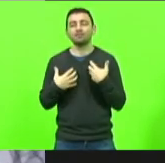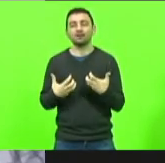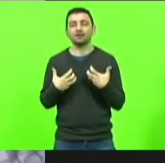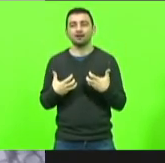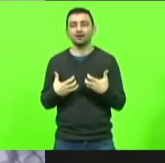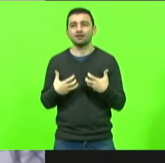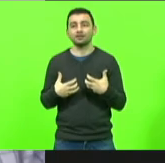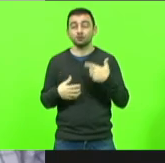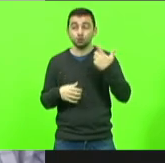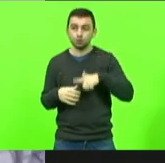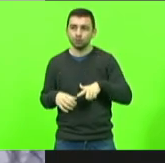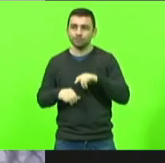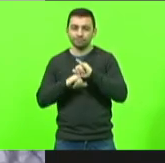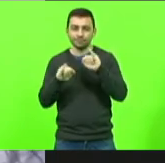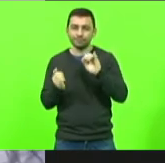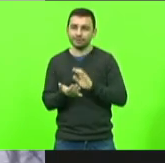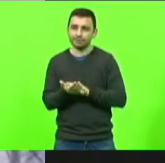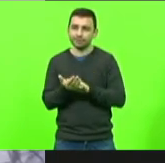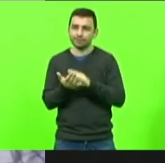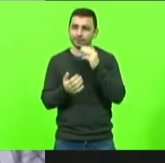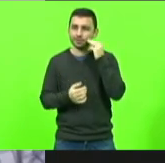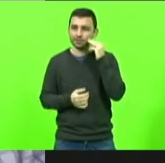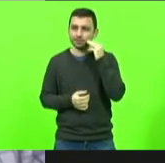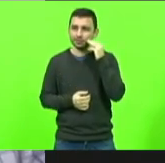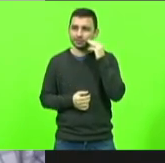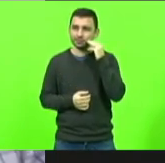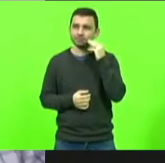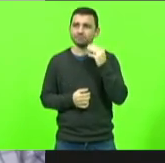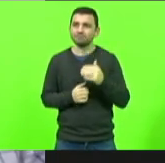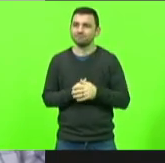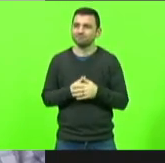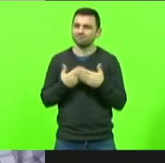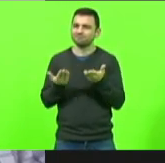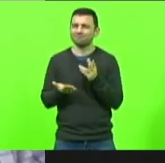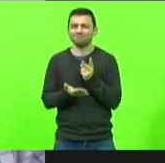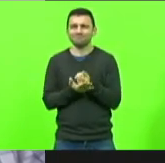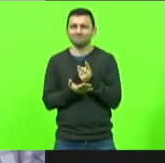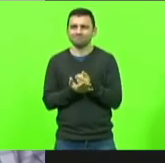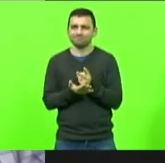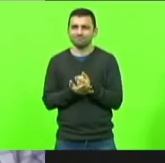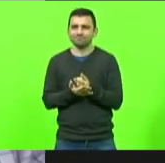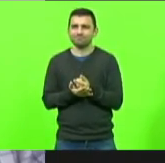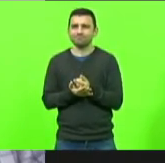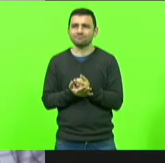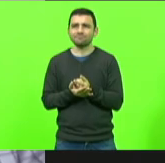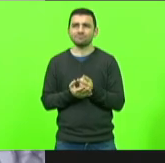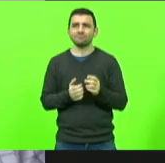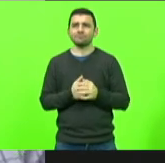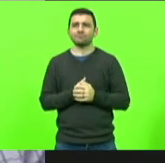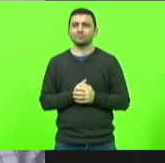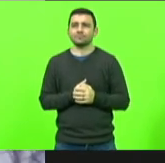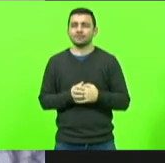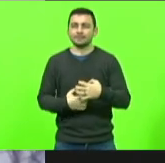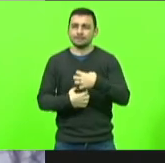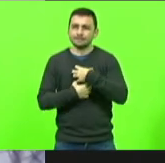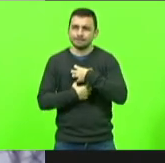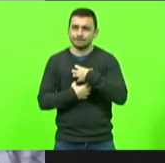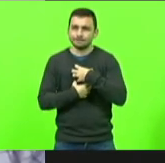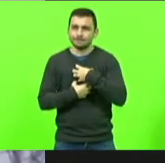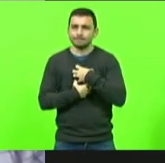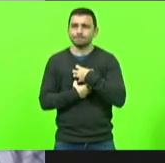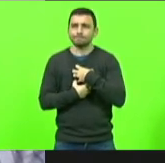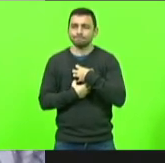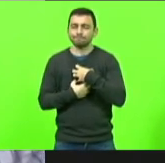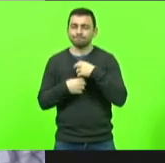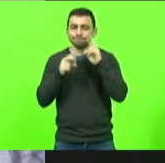mais uma vez parabéns deputada Marlene vossa excelência sempre tem sempre tem a sensibilidade de olhar